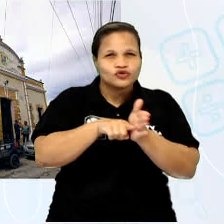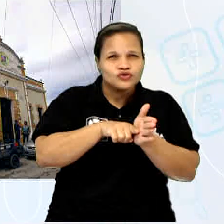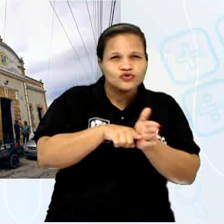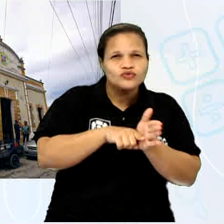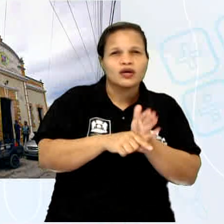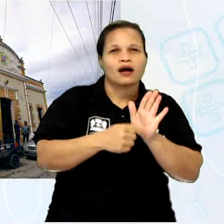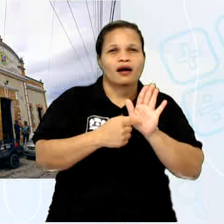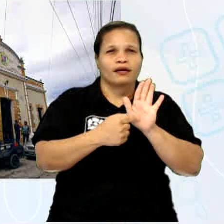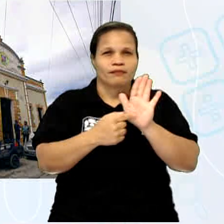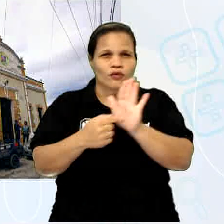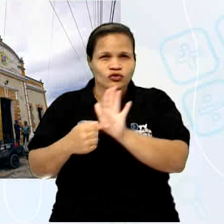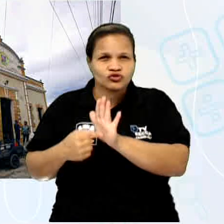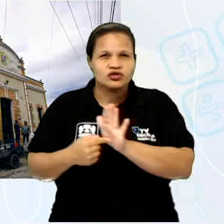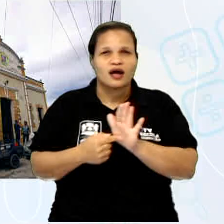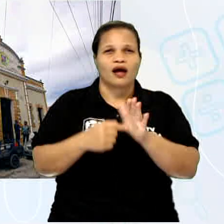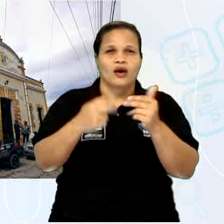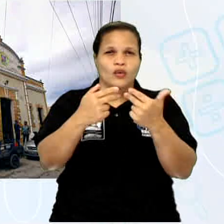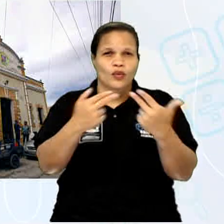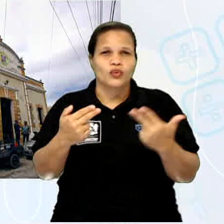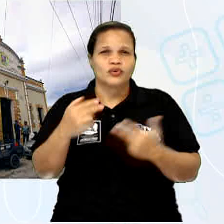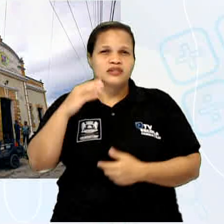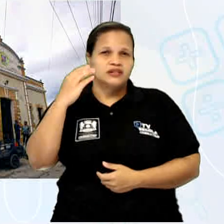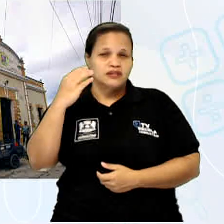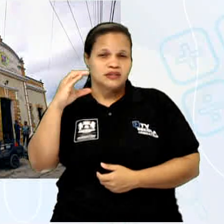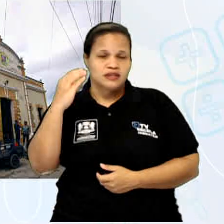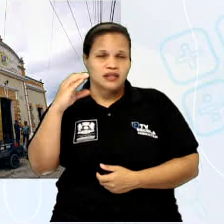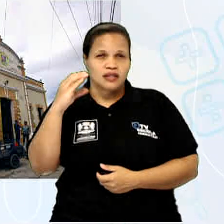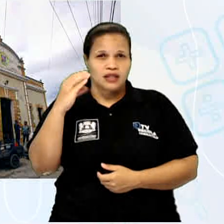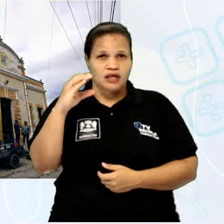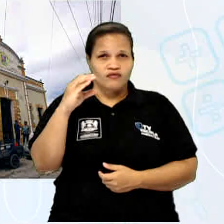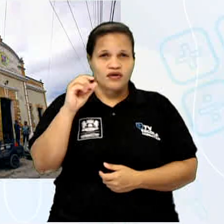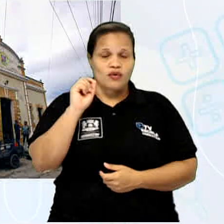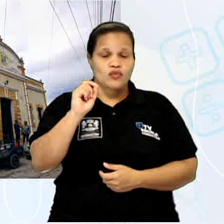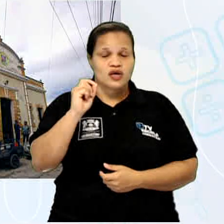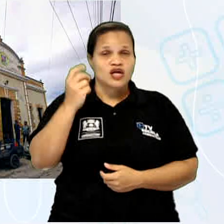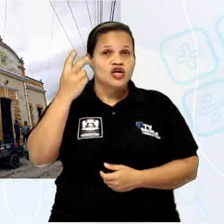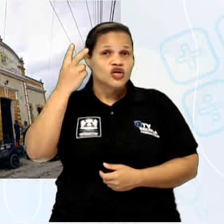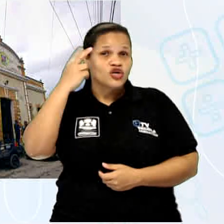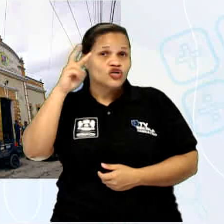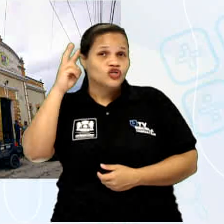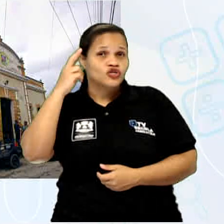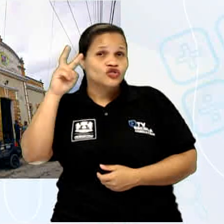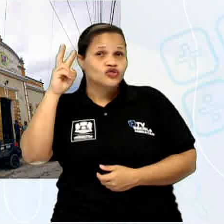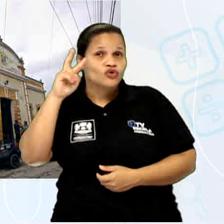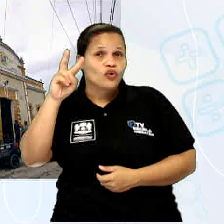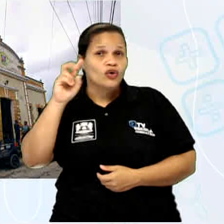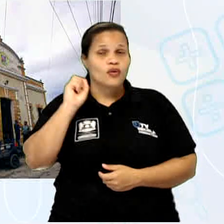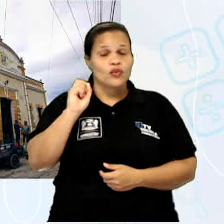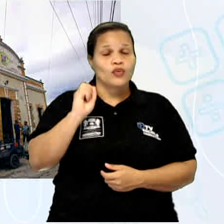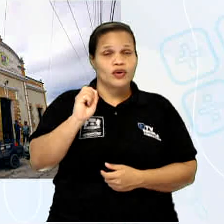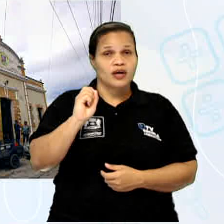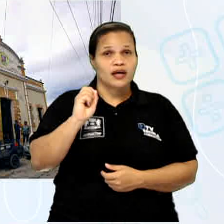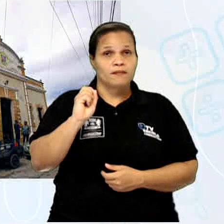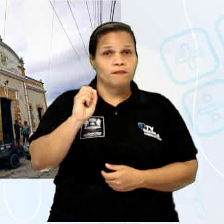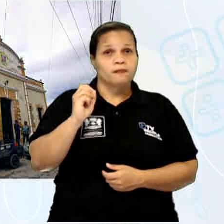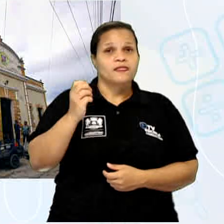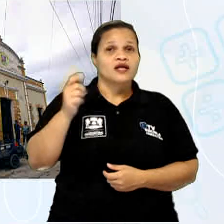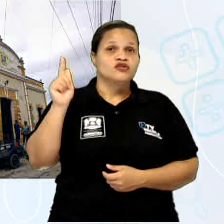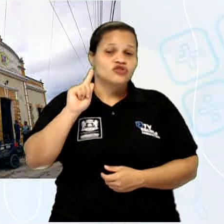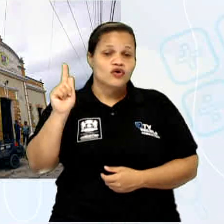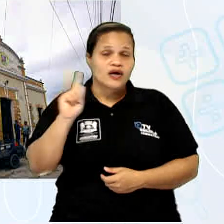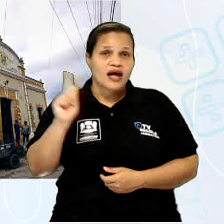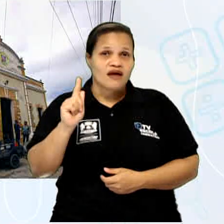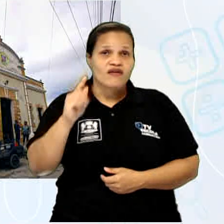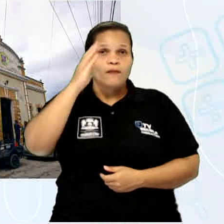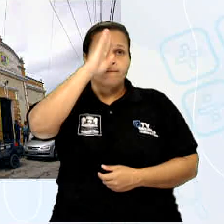explorações científicas. Concernente à história geográfica, etnográfica do Brasil, de Pernambuco